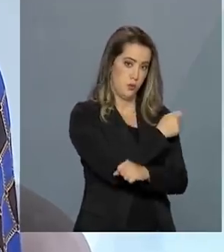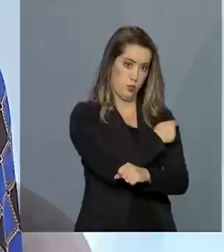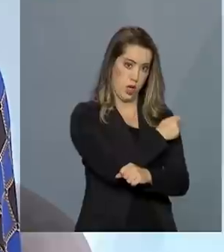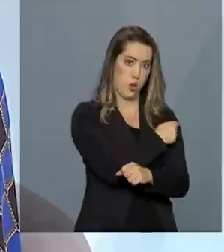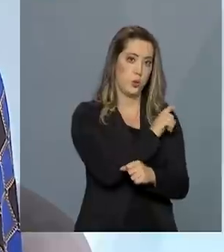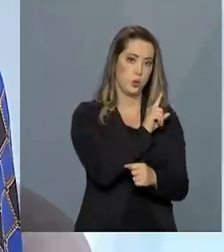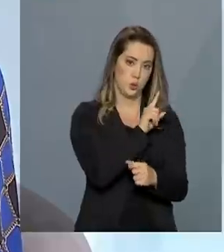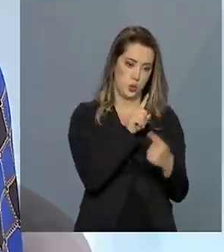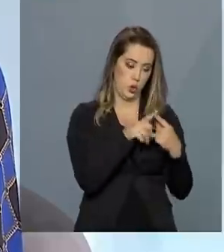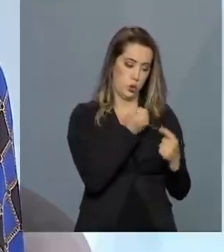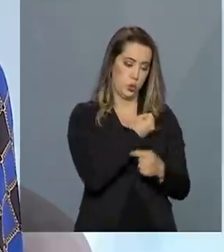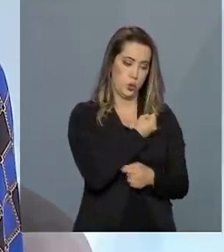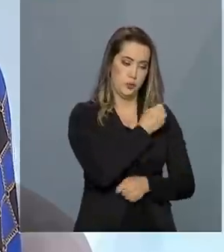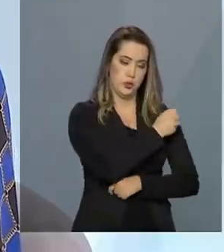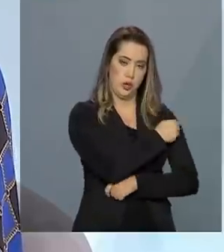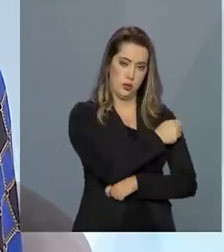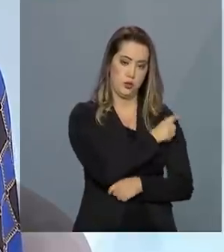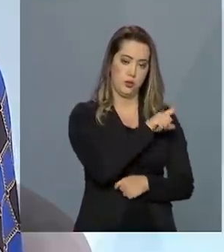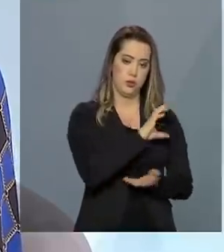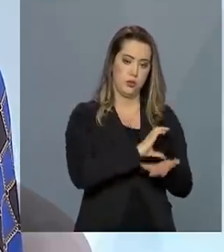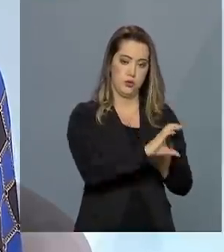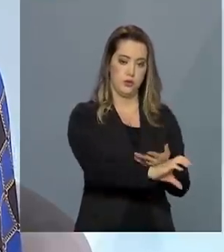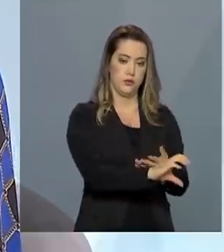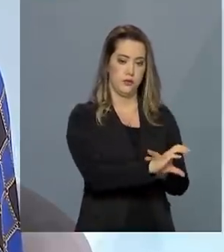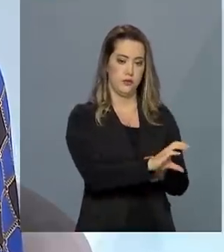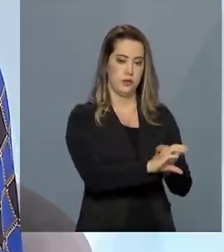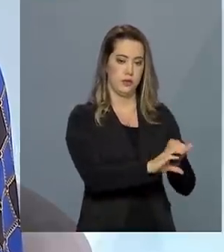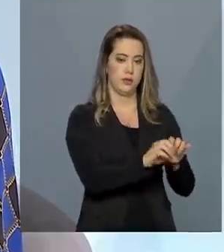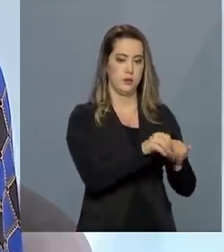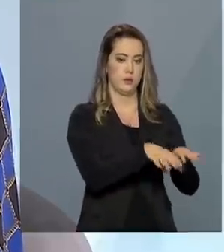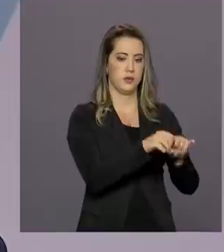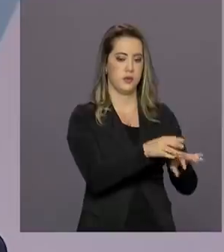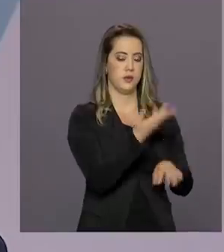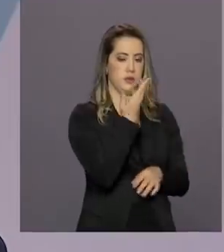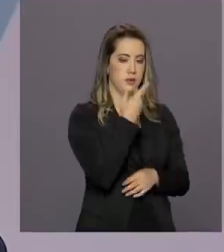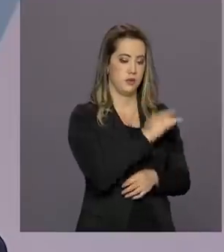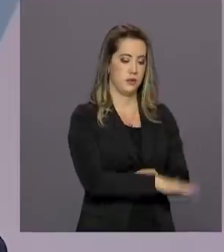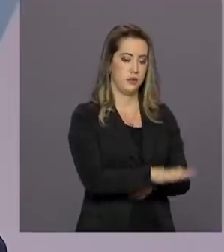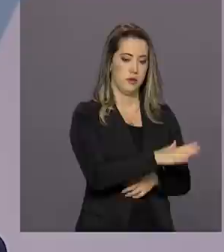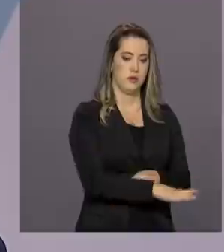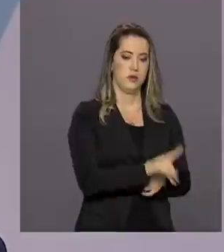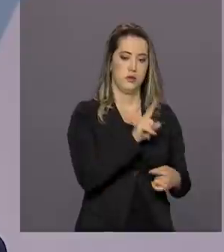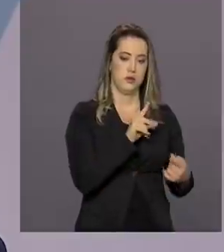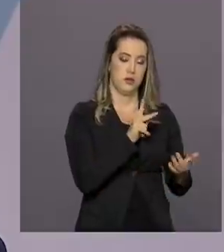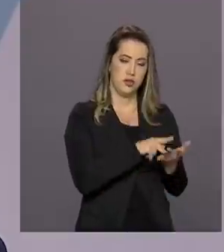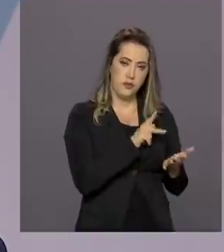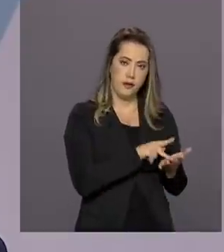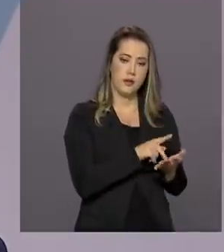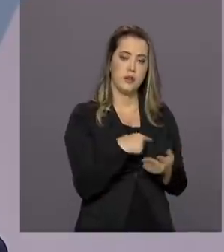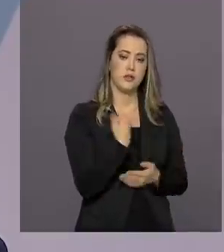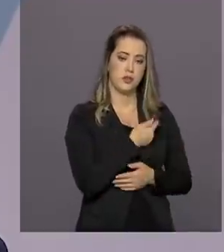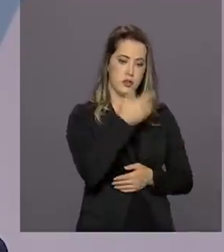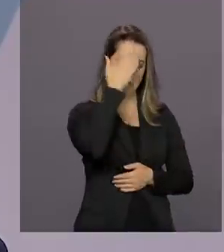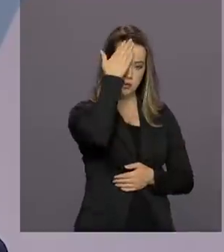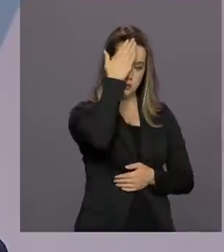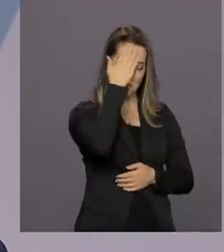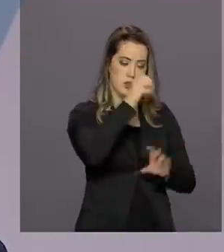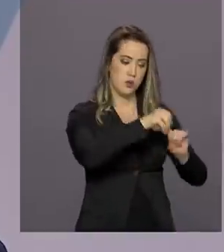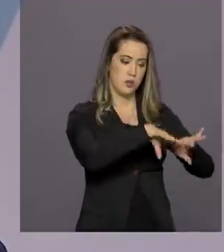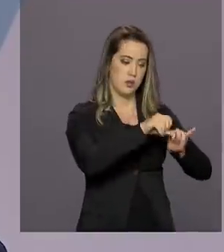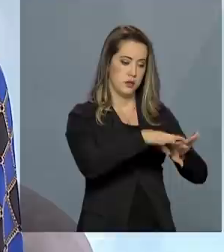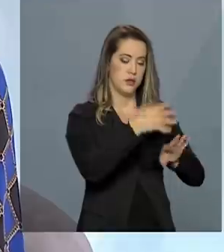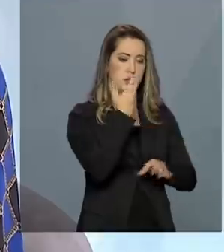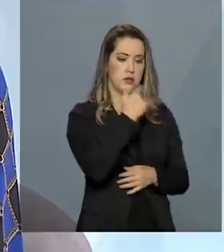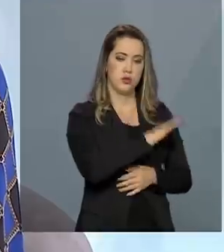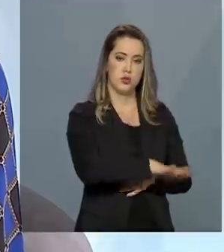vai ser destinado para a educação infantil. E, de fato, sabemos que a educação infantil é muito